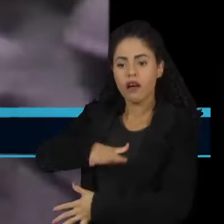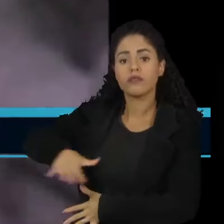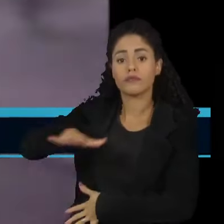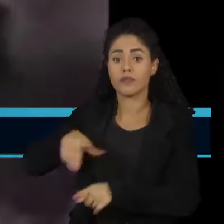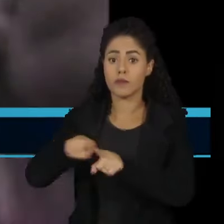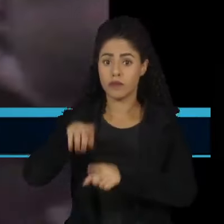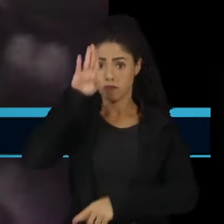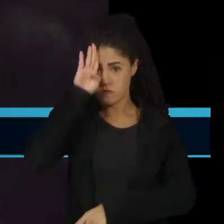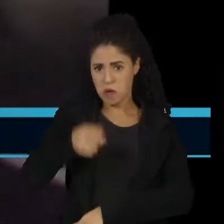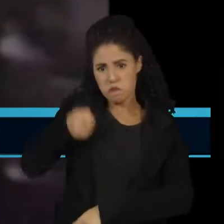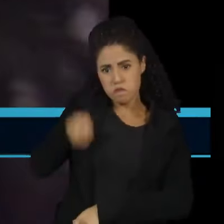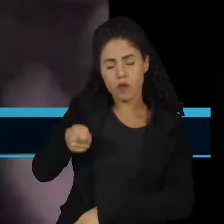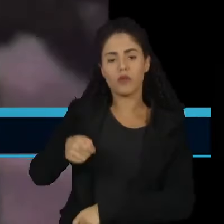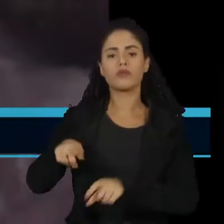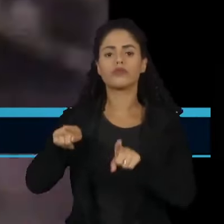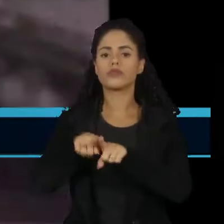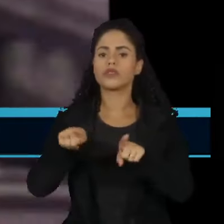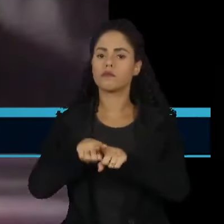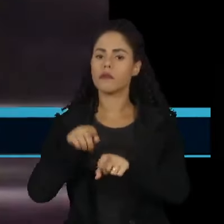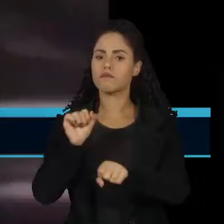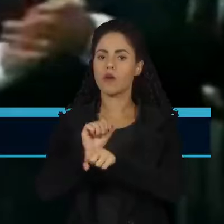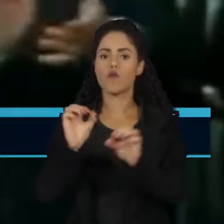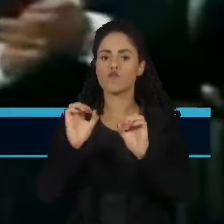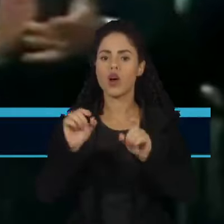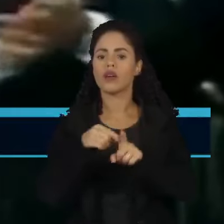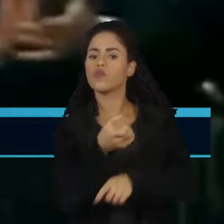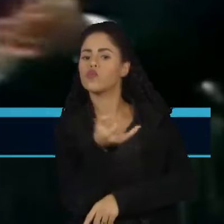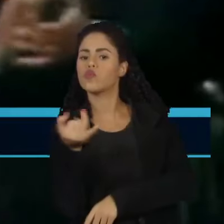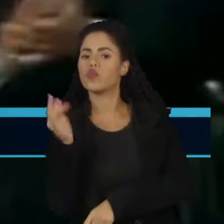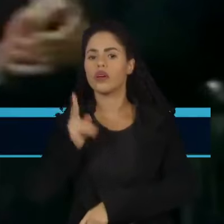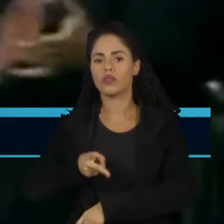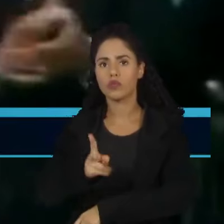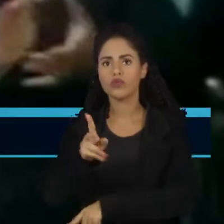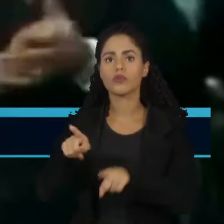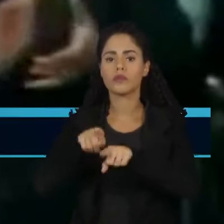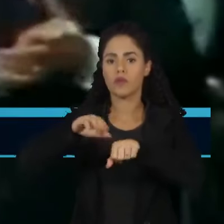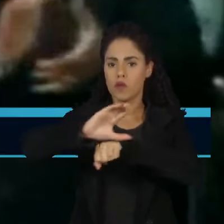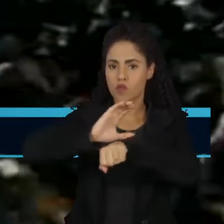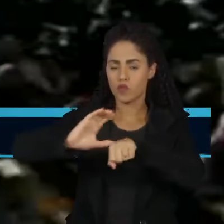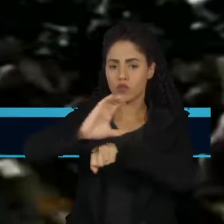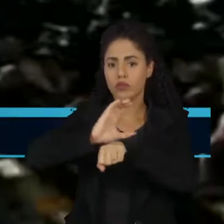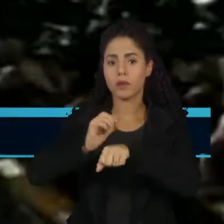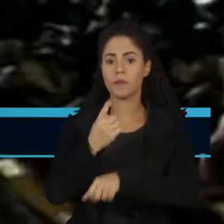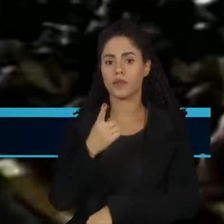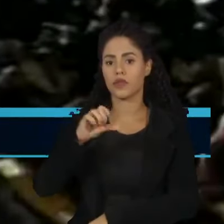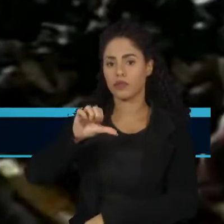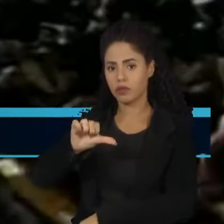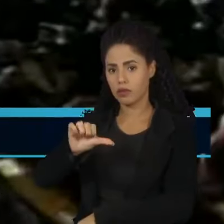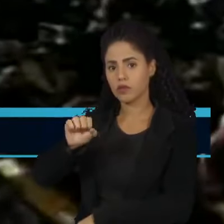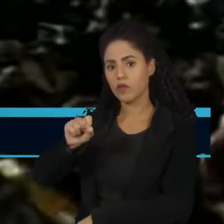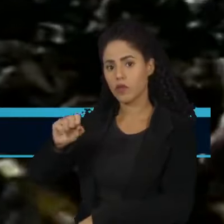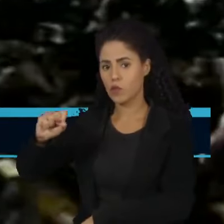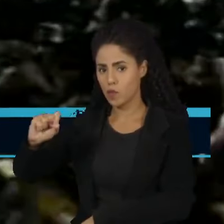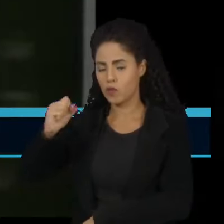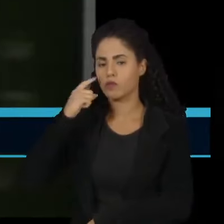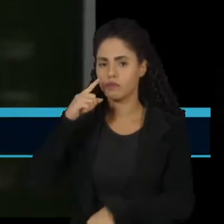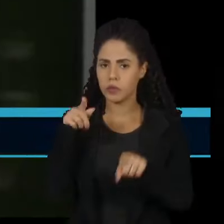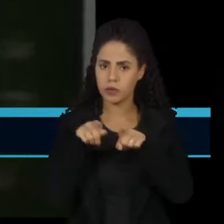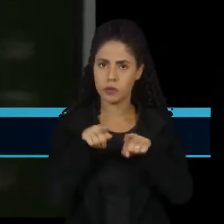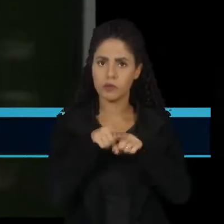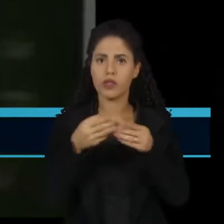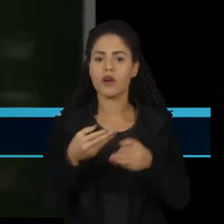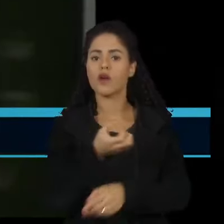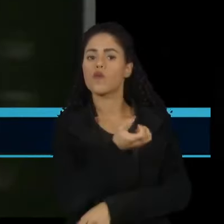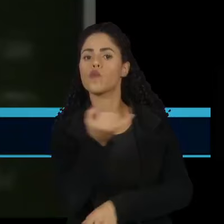ditadura militar não interrompeu a sequência de números, nem a Constituição de 1988. E a